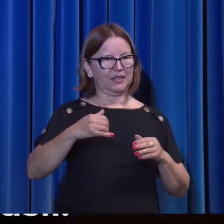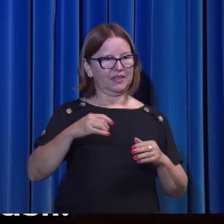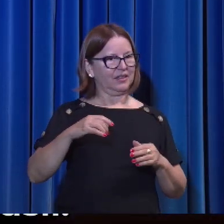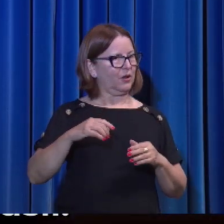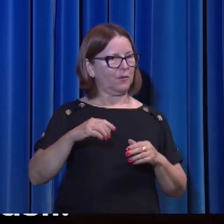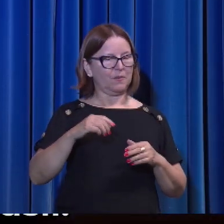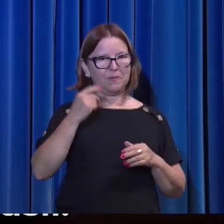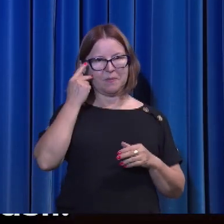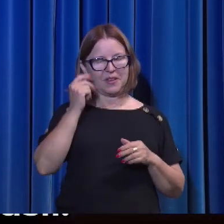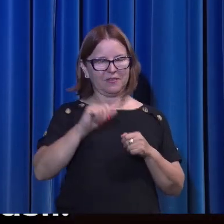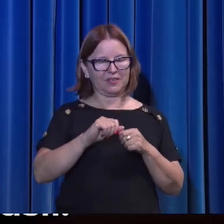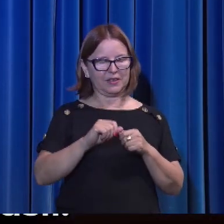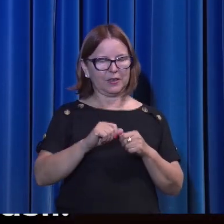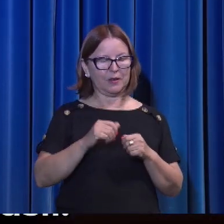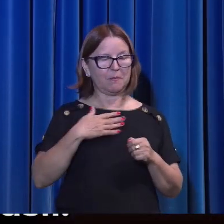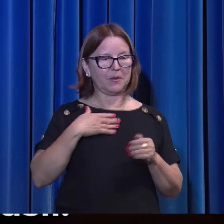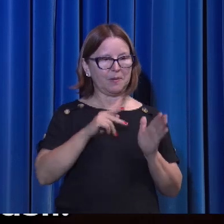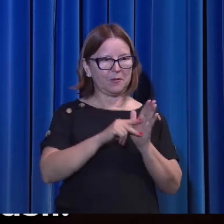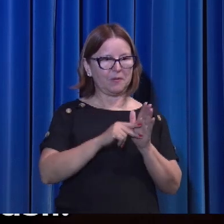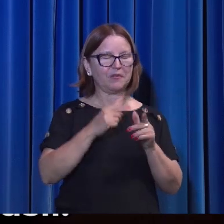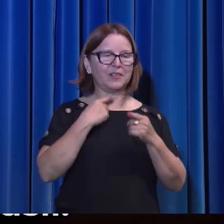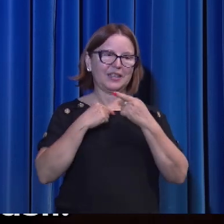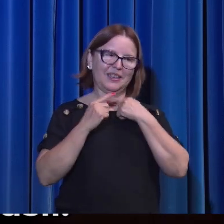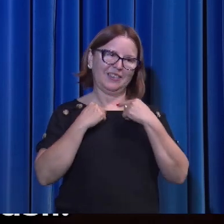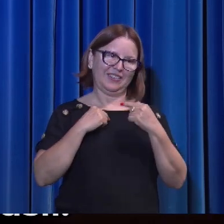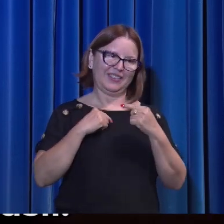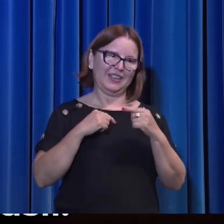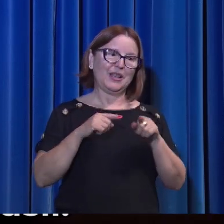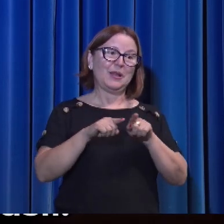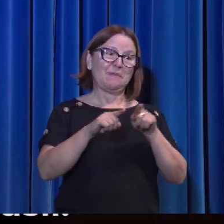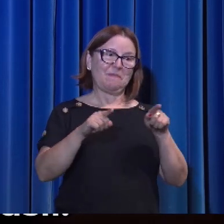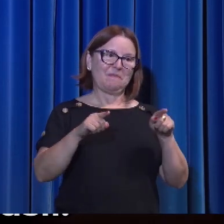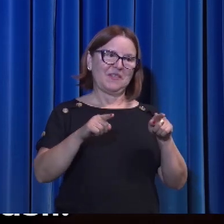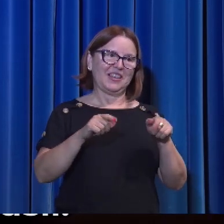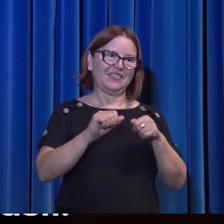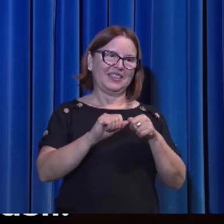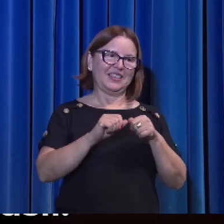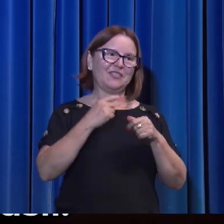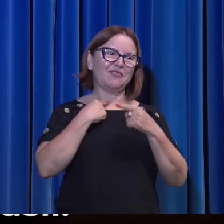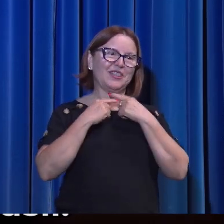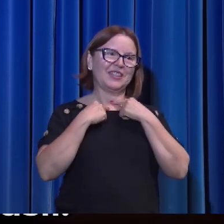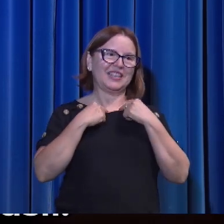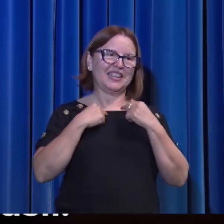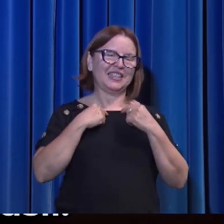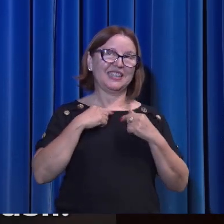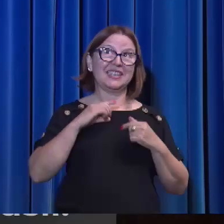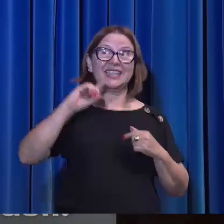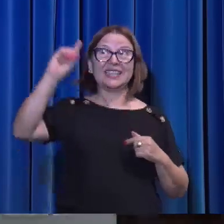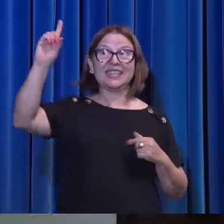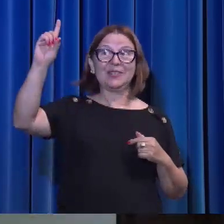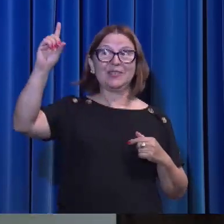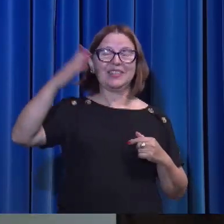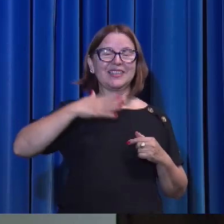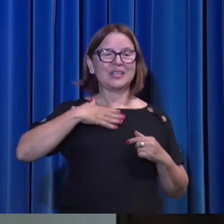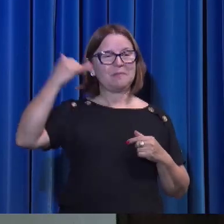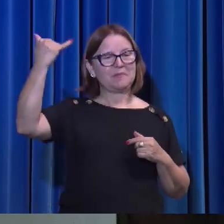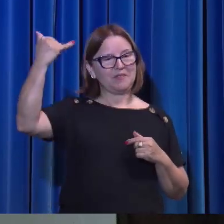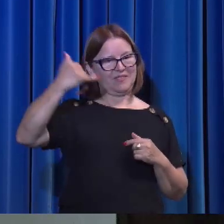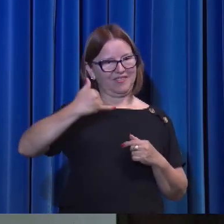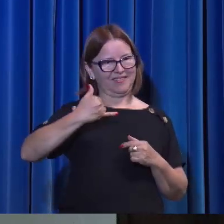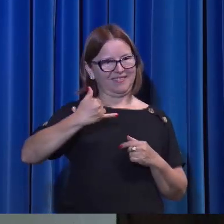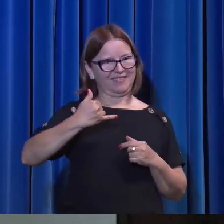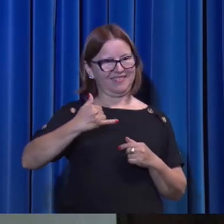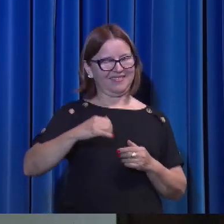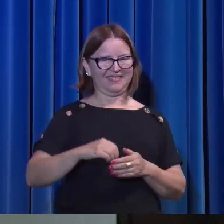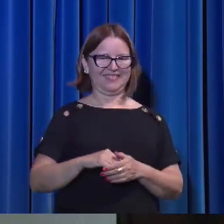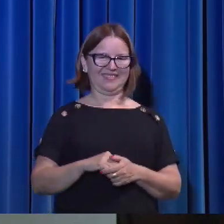própria vontade, e sim a vontade daquele que me enviou. A vontade de Jesus é fazer a vontade do